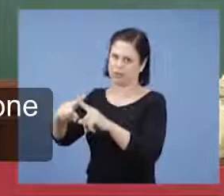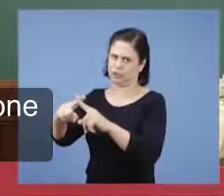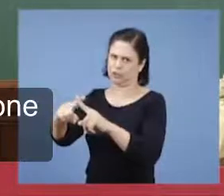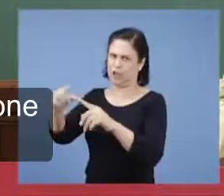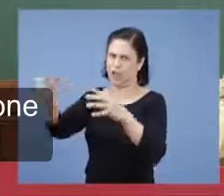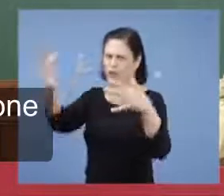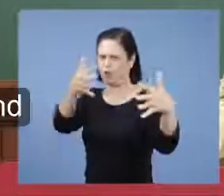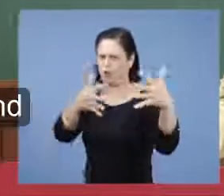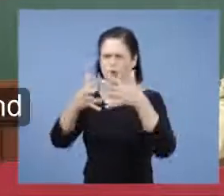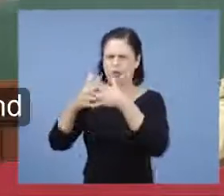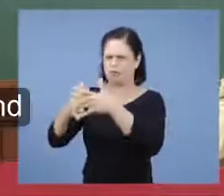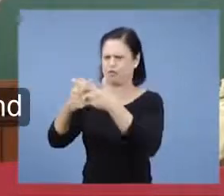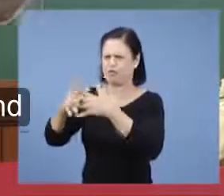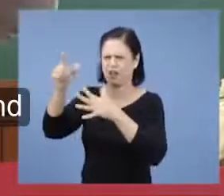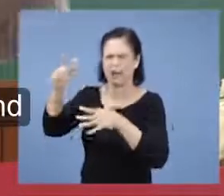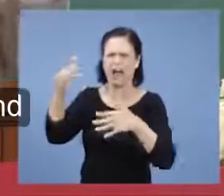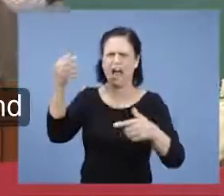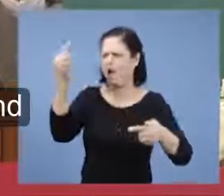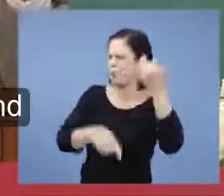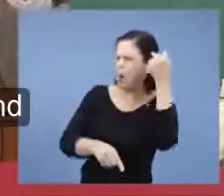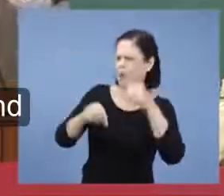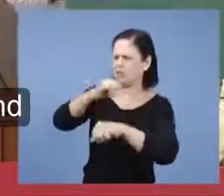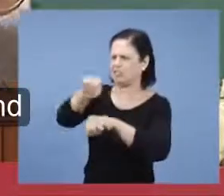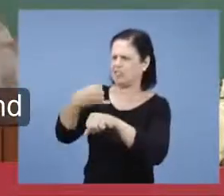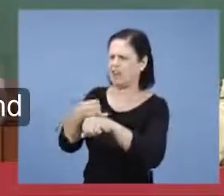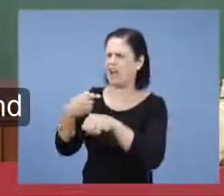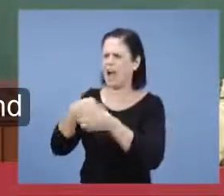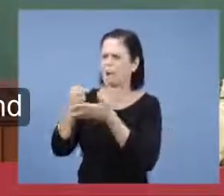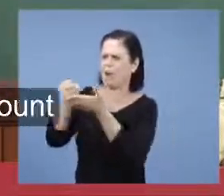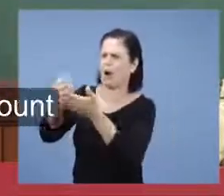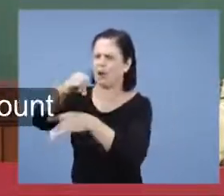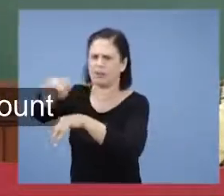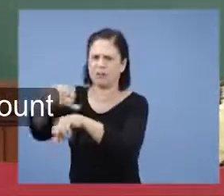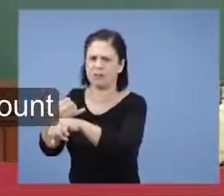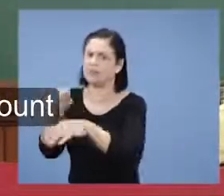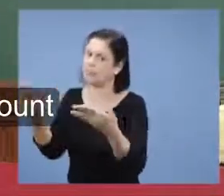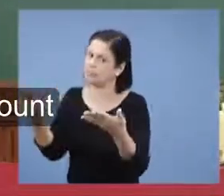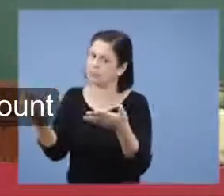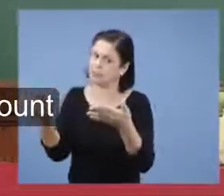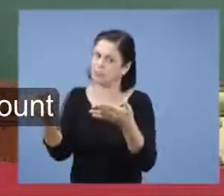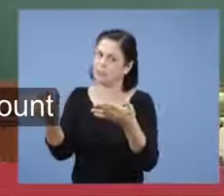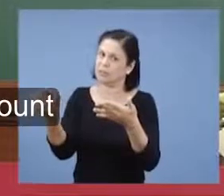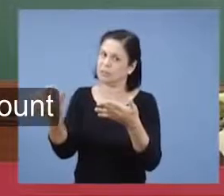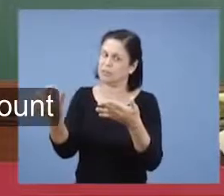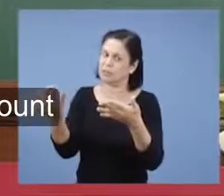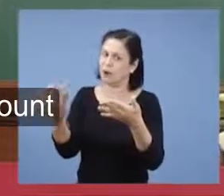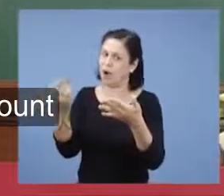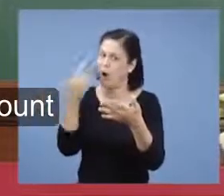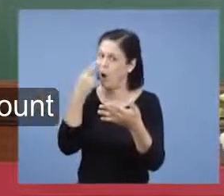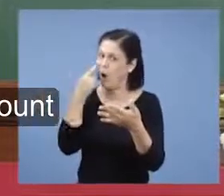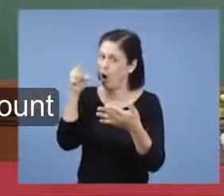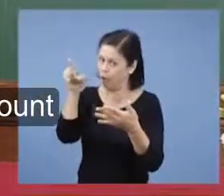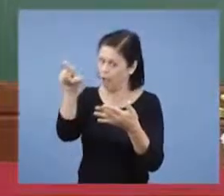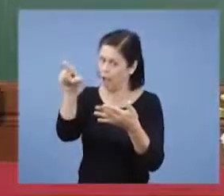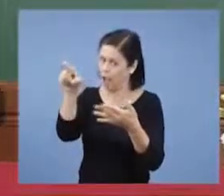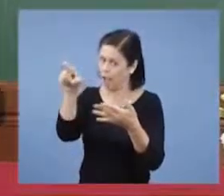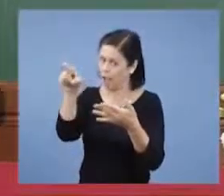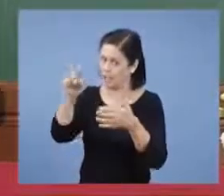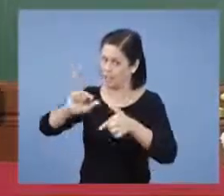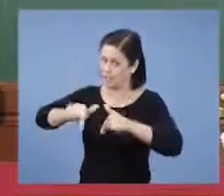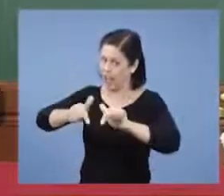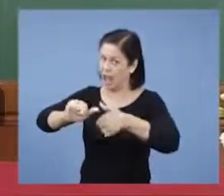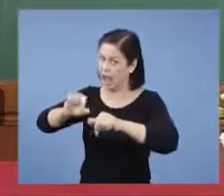confusão aí. Todo mundo contra, todo mundo a favor. Isso aí está tudo certo. E outro aspecto tem que ser levado em conta.